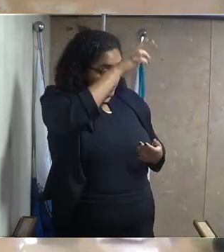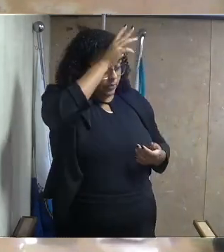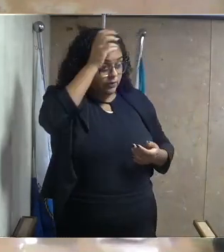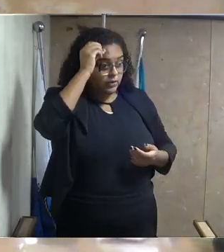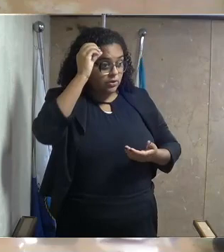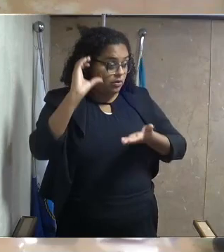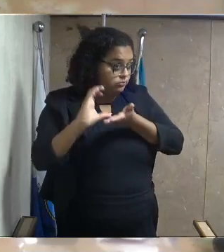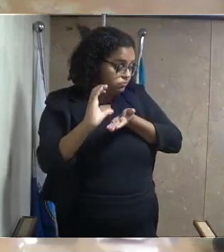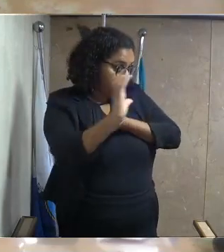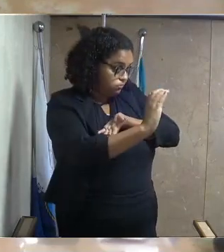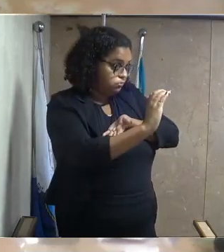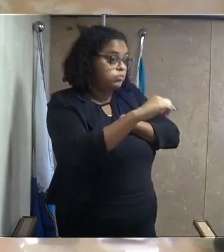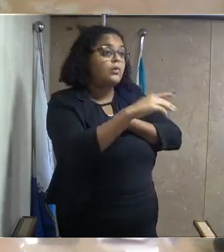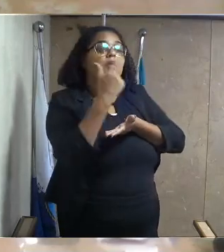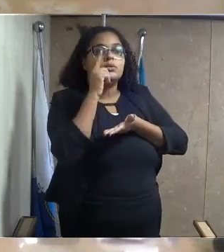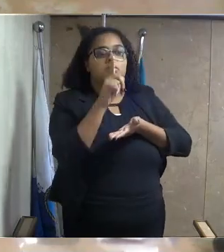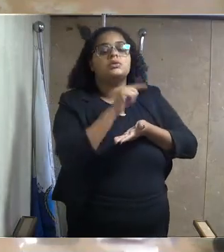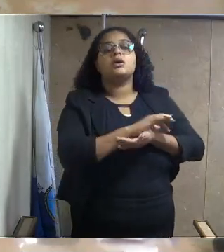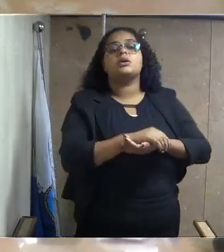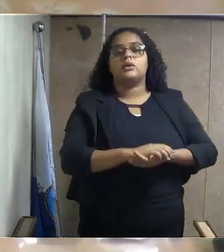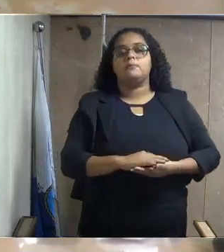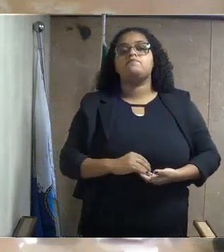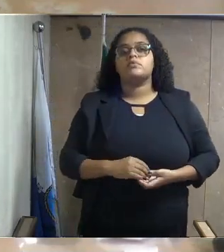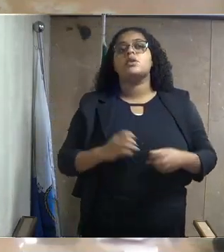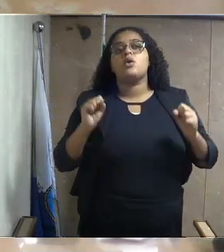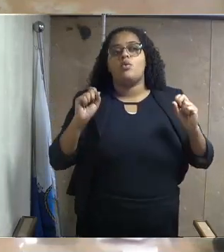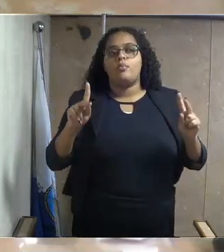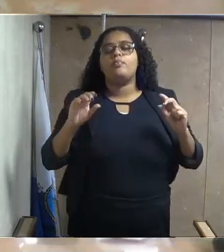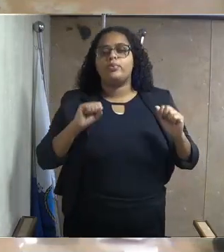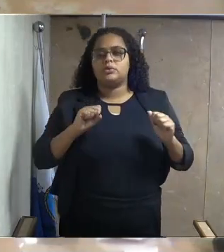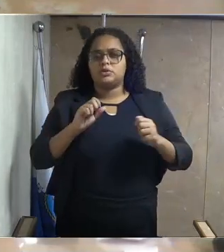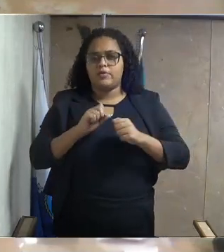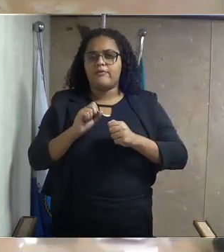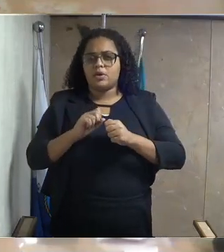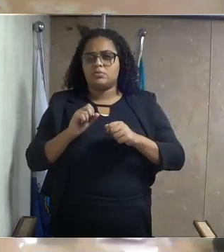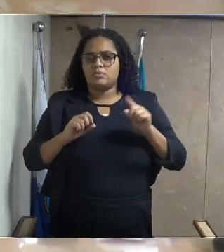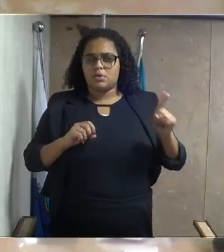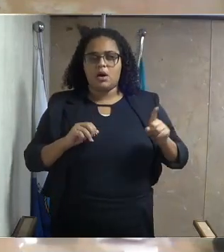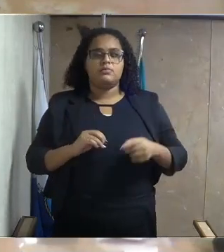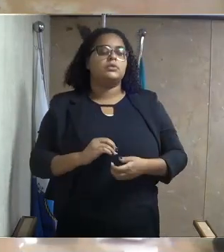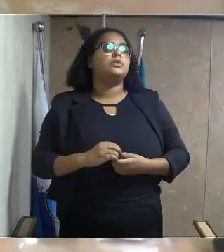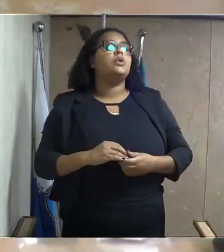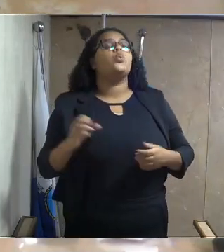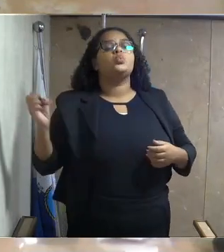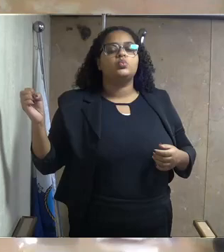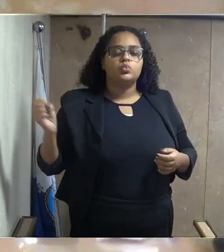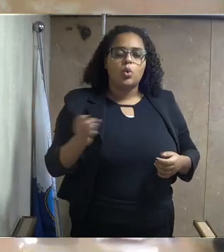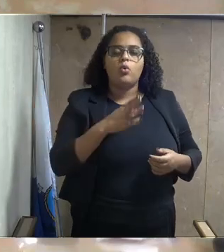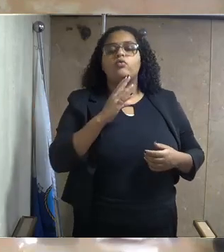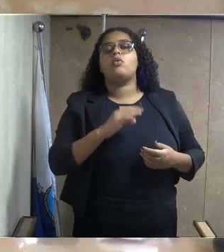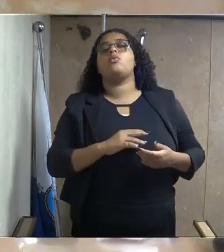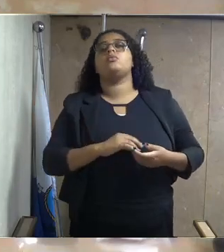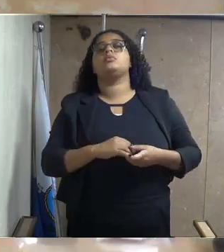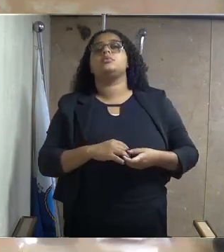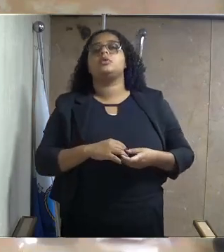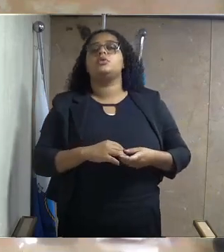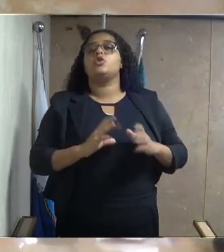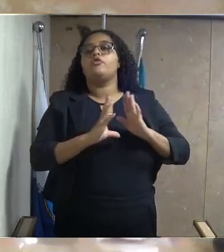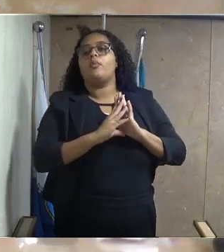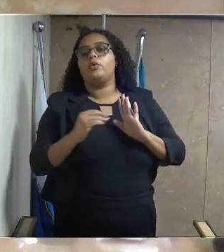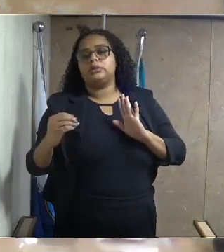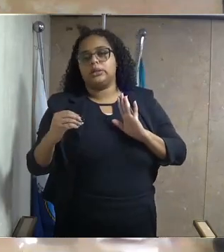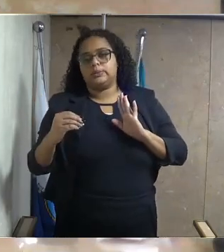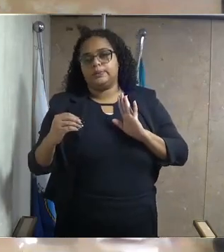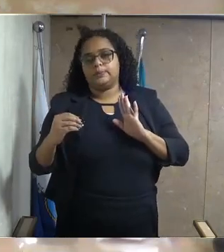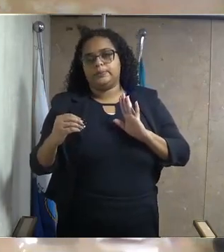recursos e consegue, talvez possa ser feito ali um novo modelo